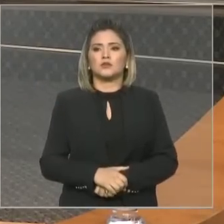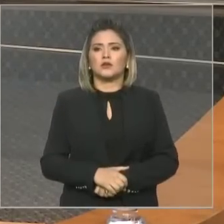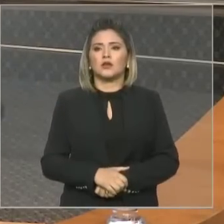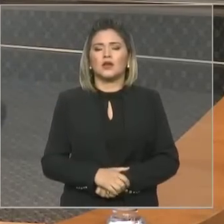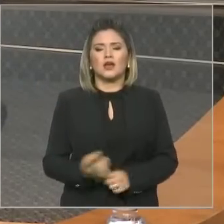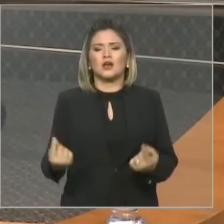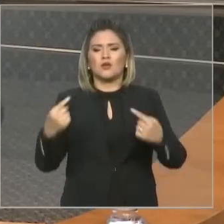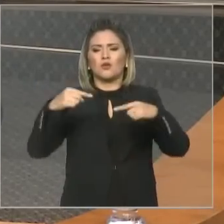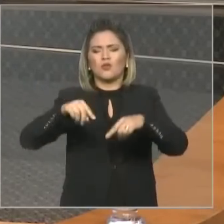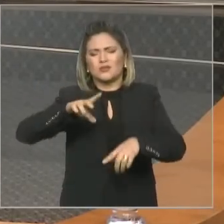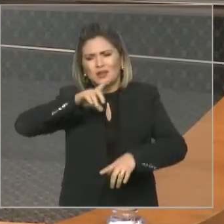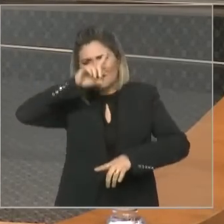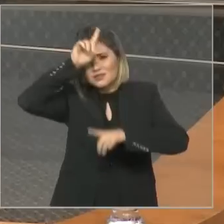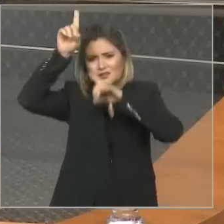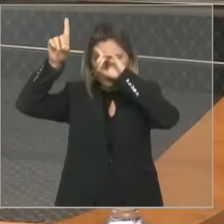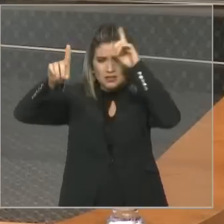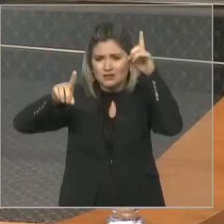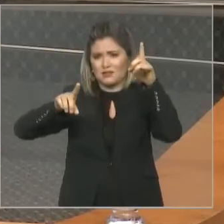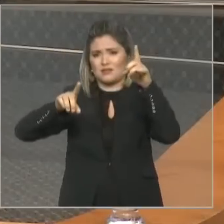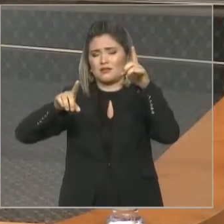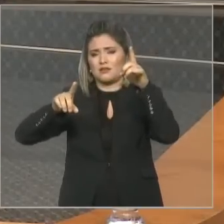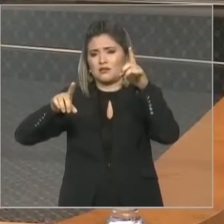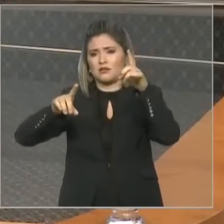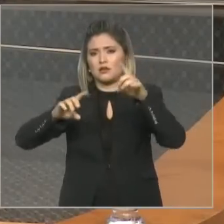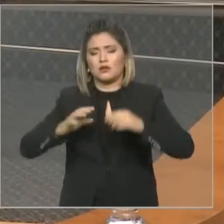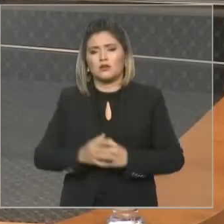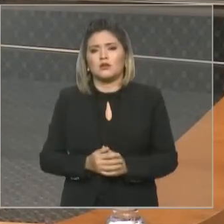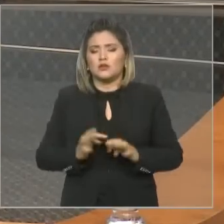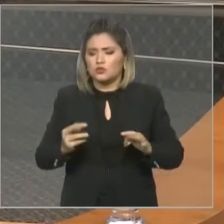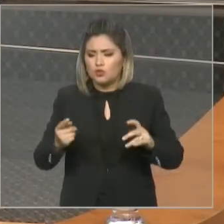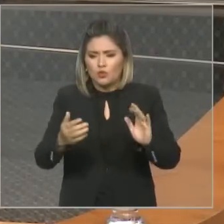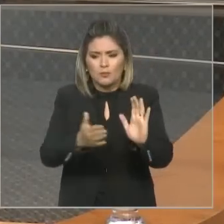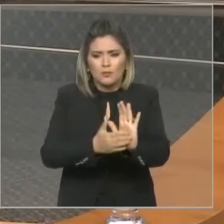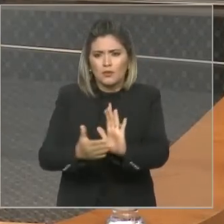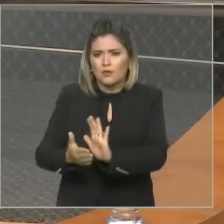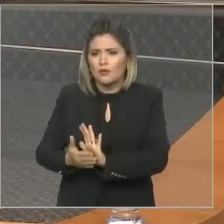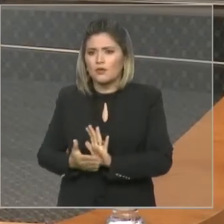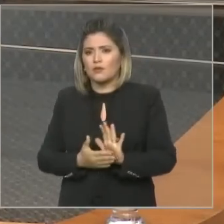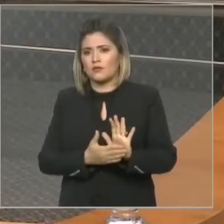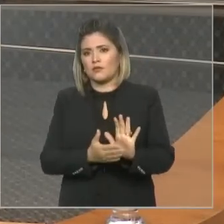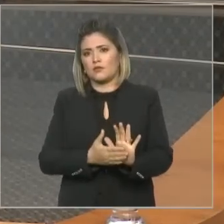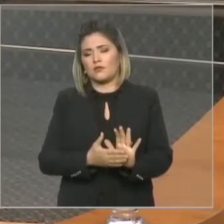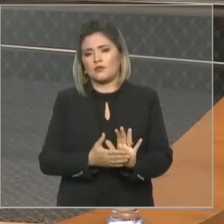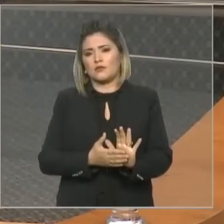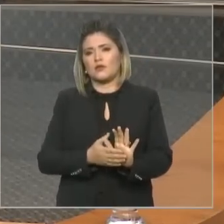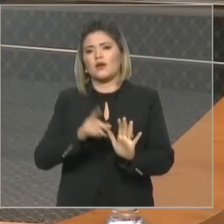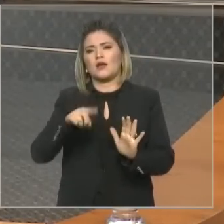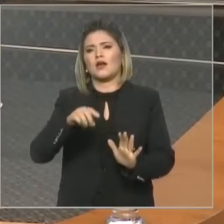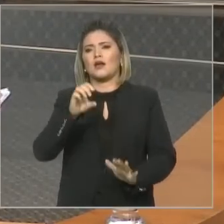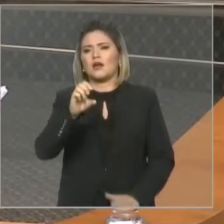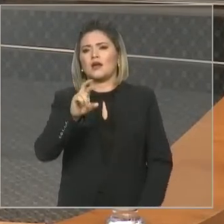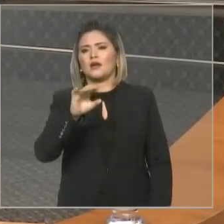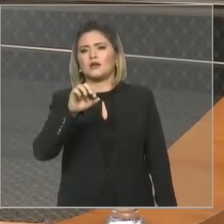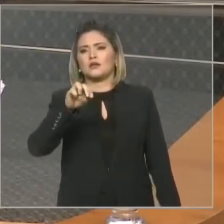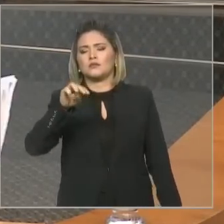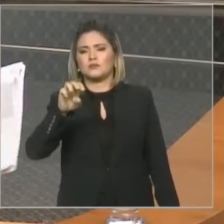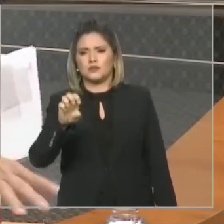-ideia. Significa dizer o quê? Toda propositura é crime quando o governo é déspota. Obrigado. Obrigado. Obrigado. Obrigado.